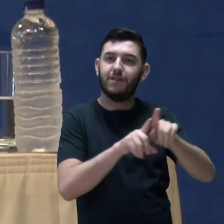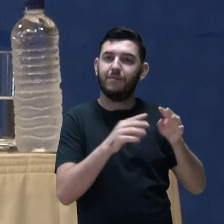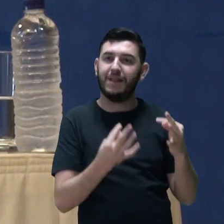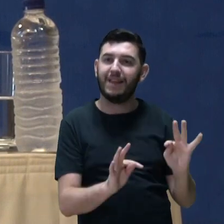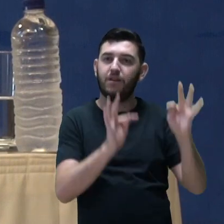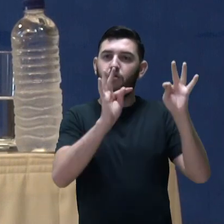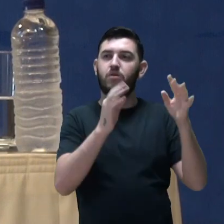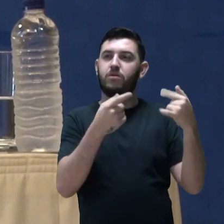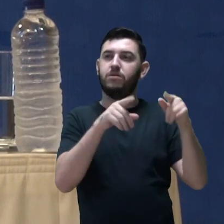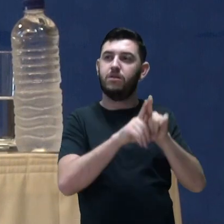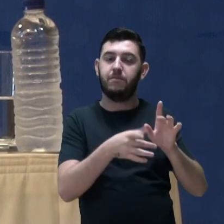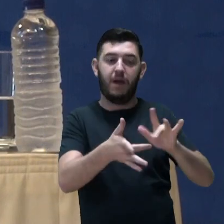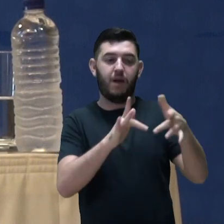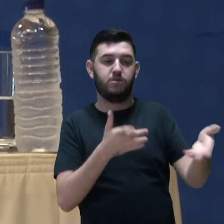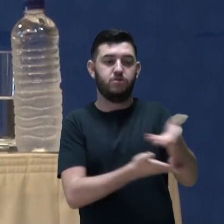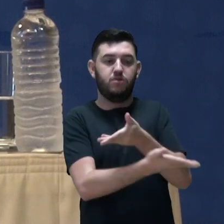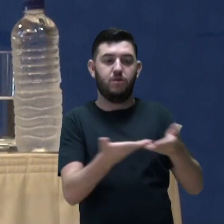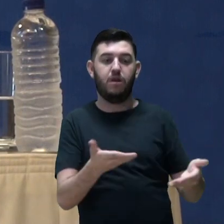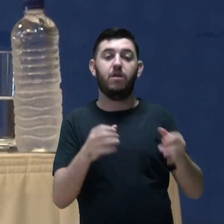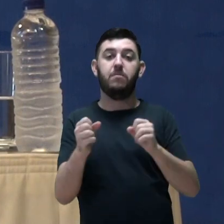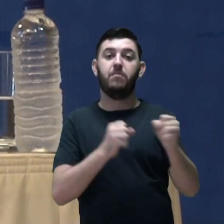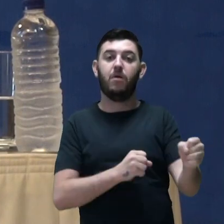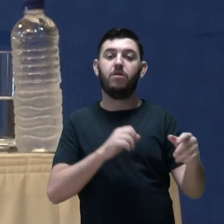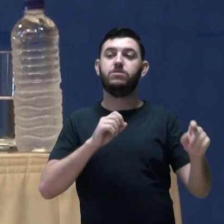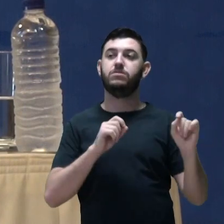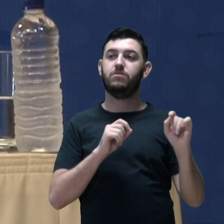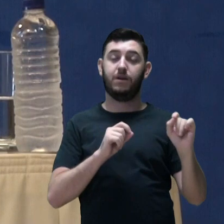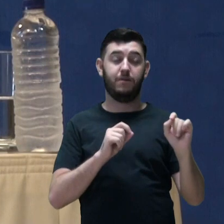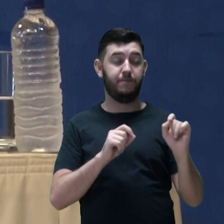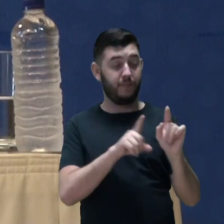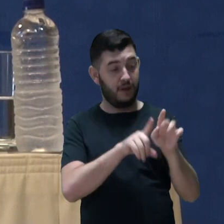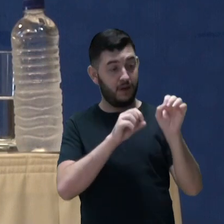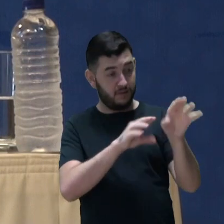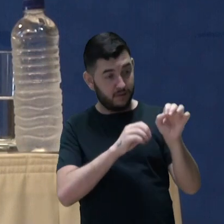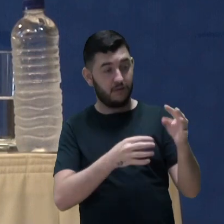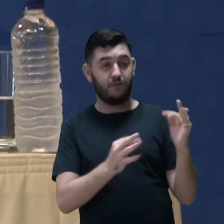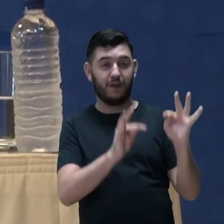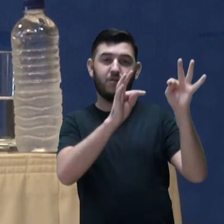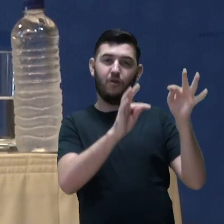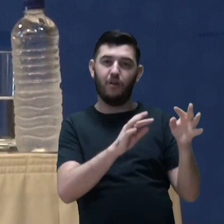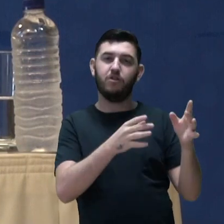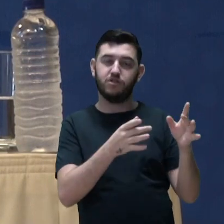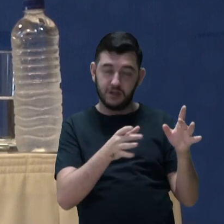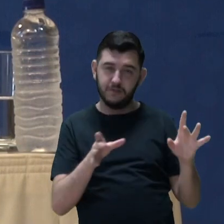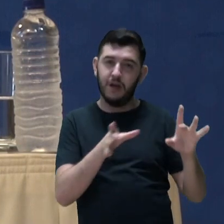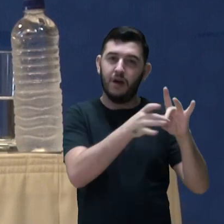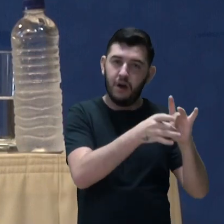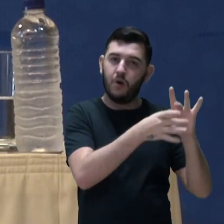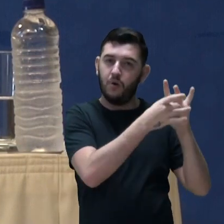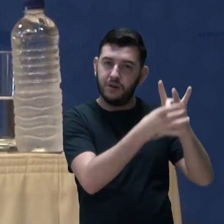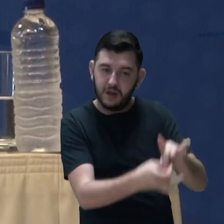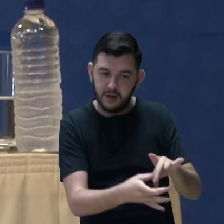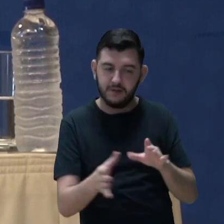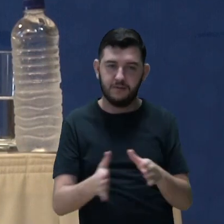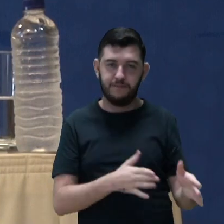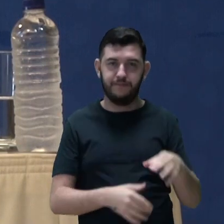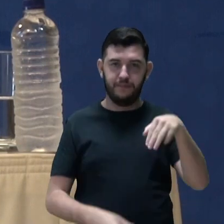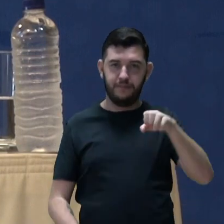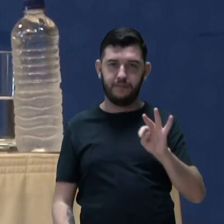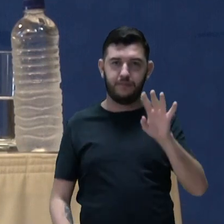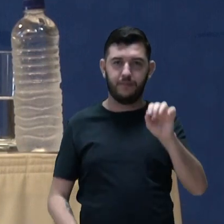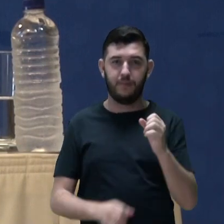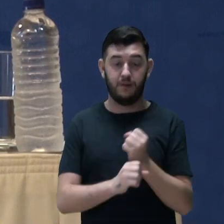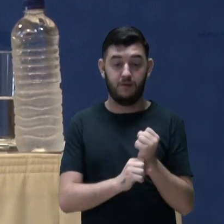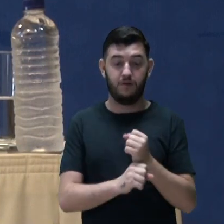articulação e fortalecimento da educação profissional e tecnológica. A meta prevista no Plano Plurianual 2020